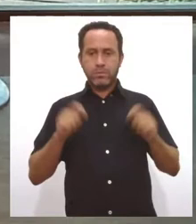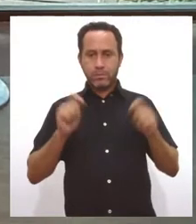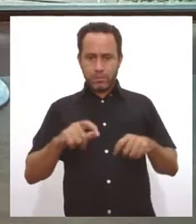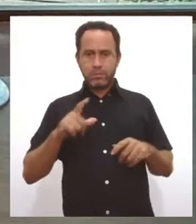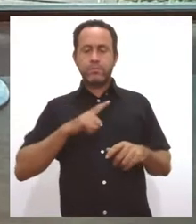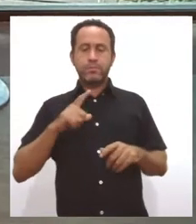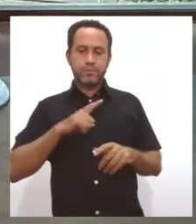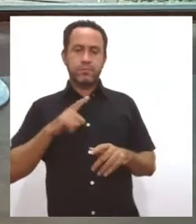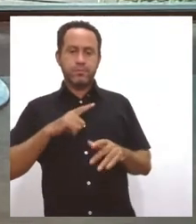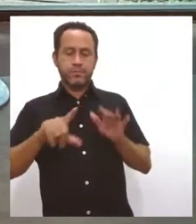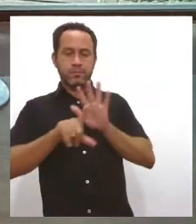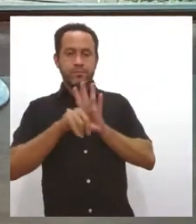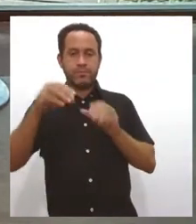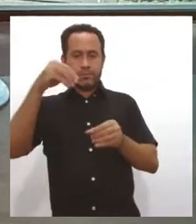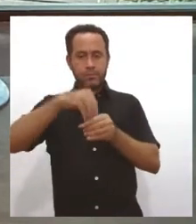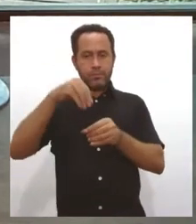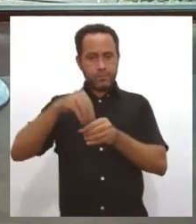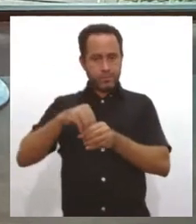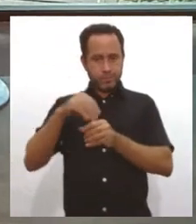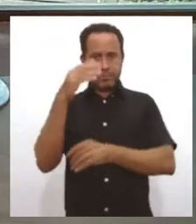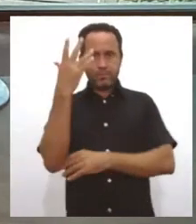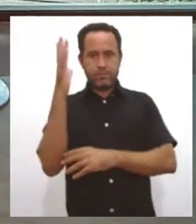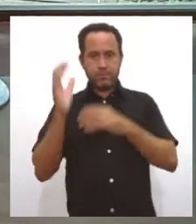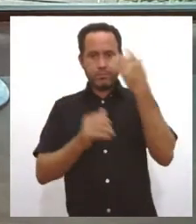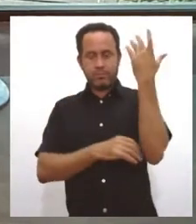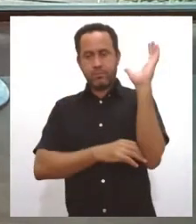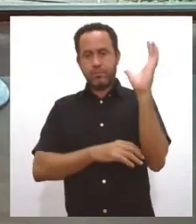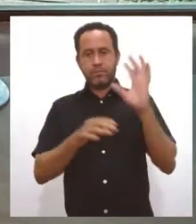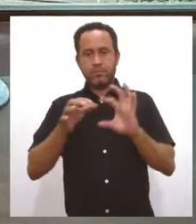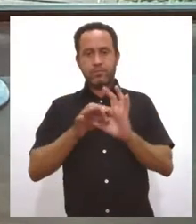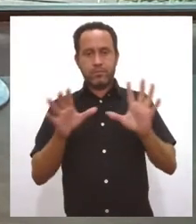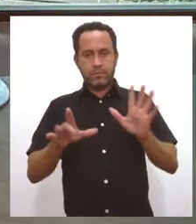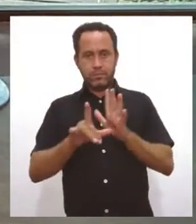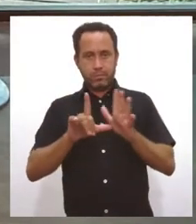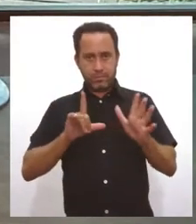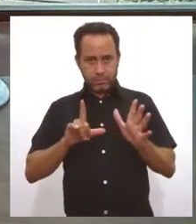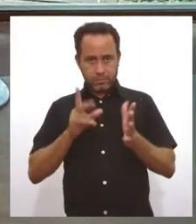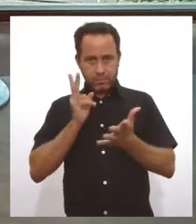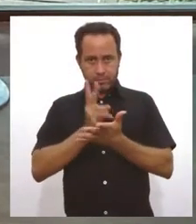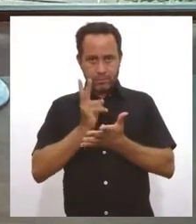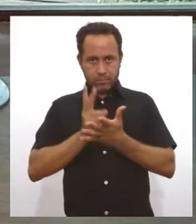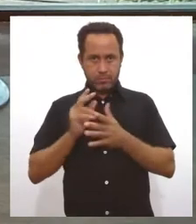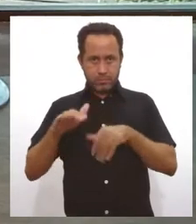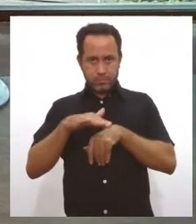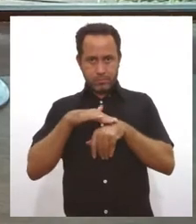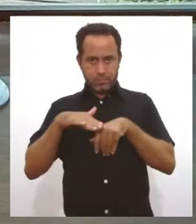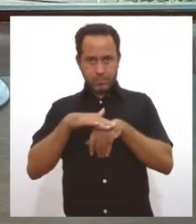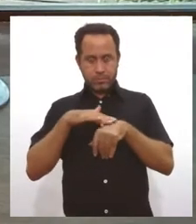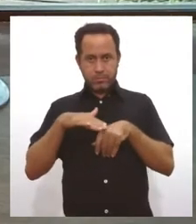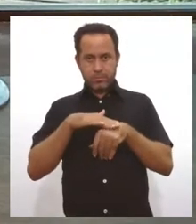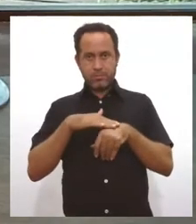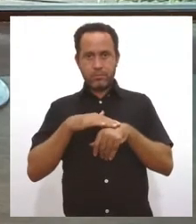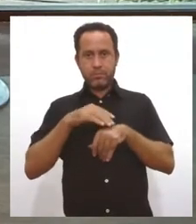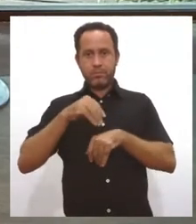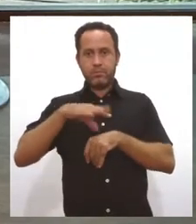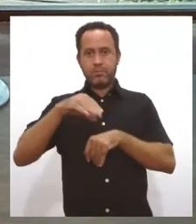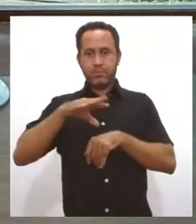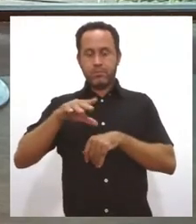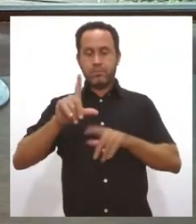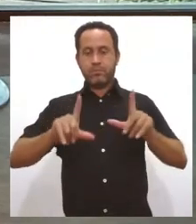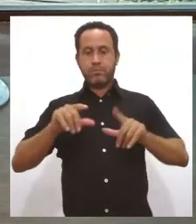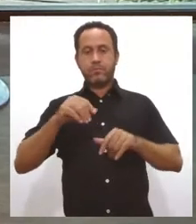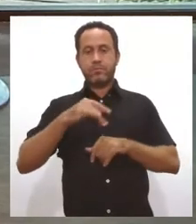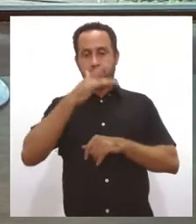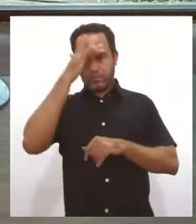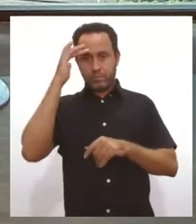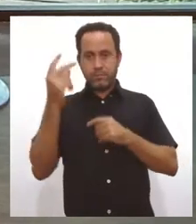licitação, desse licenciamento, licenciamento ambiental. Antes da gente continuar essa conversa, Sara, tem aqui uma notícia para os nossos telespectadores e